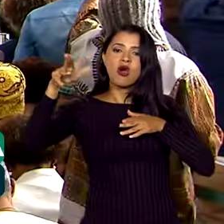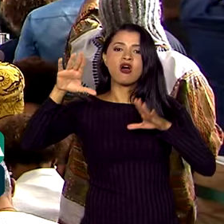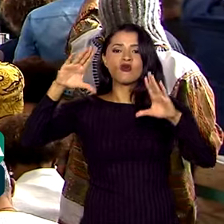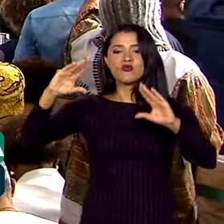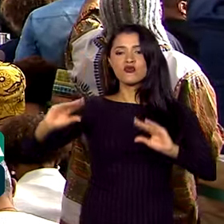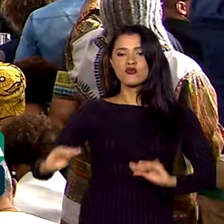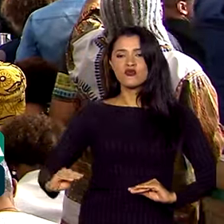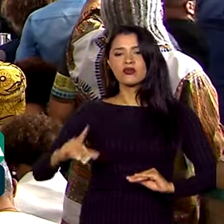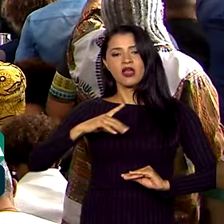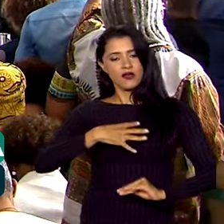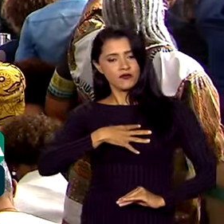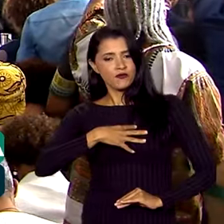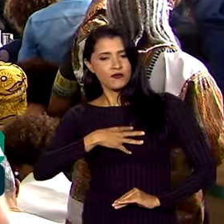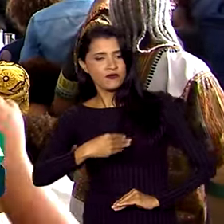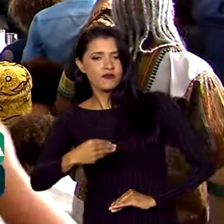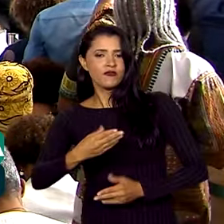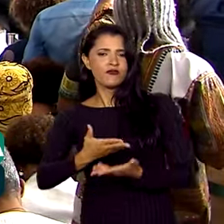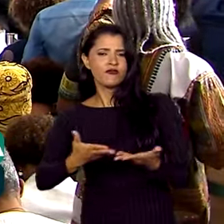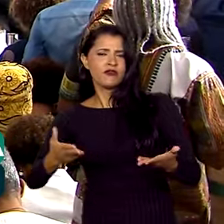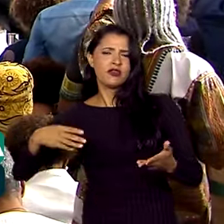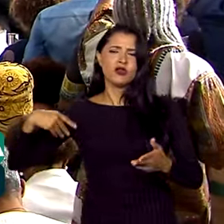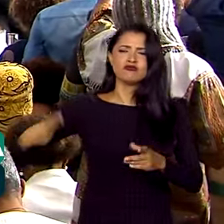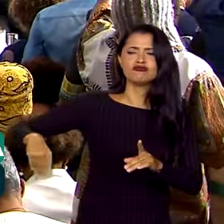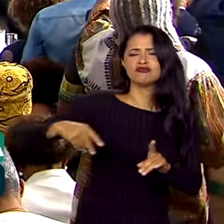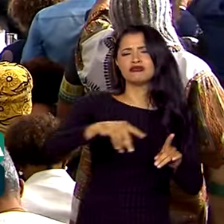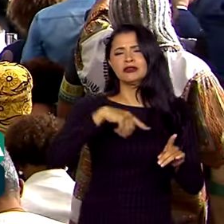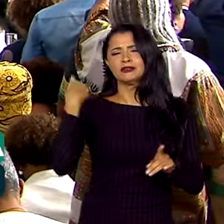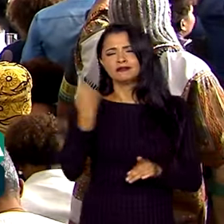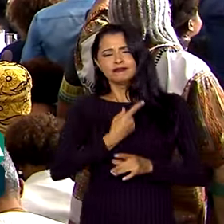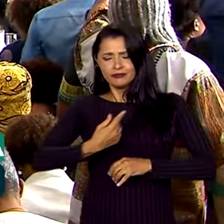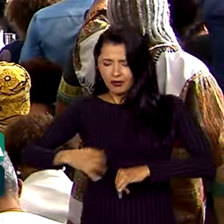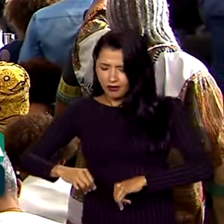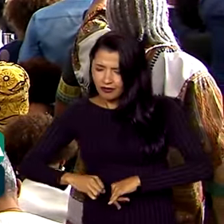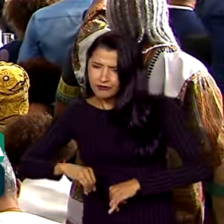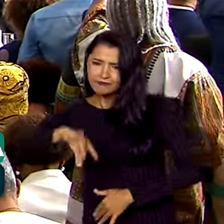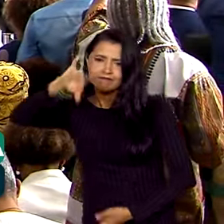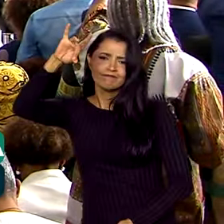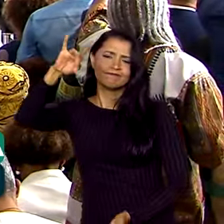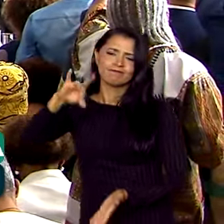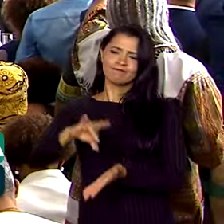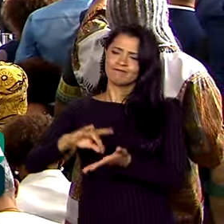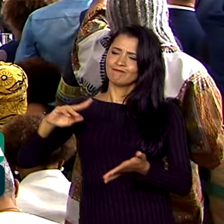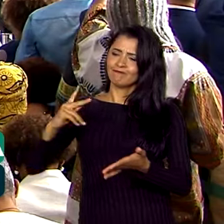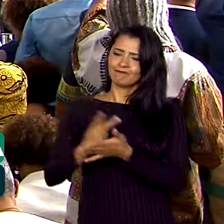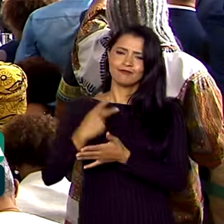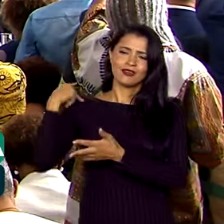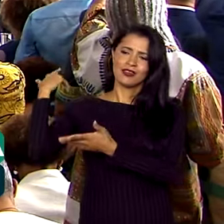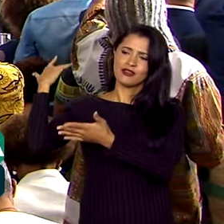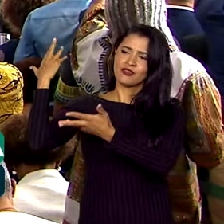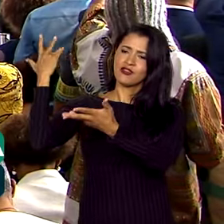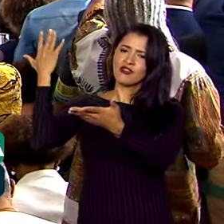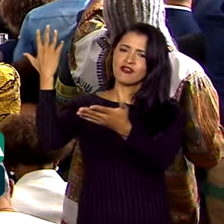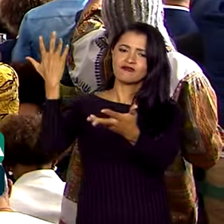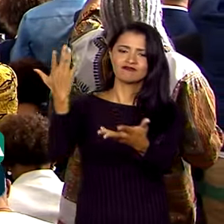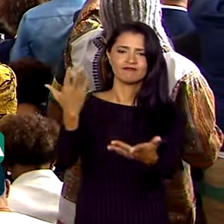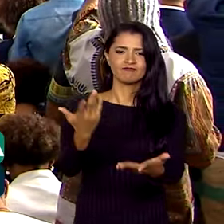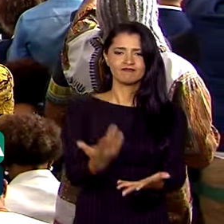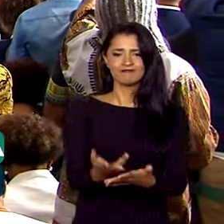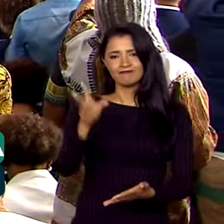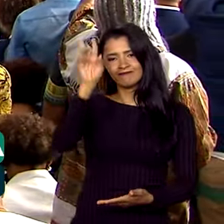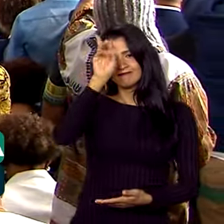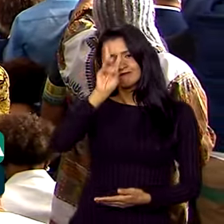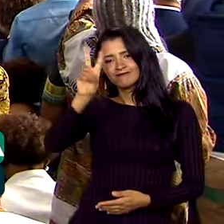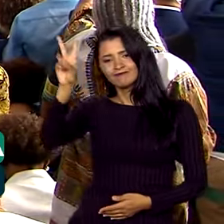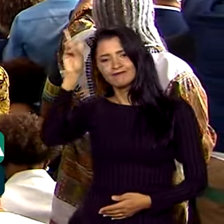filhos de toda a soite, fato real de nossa história.